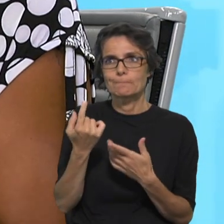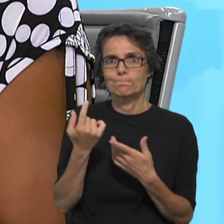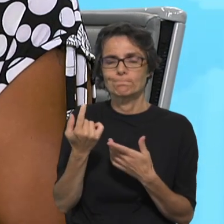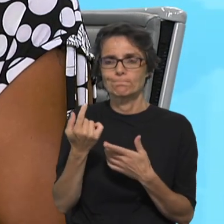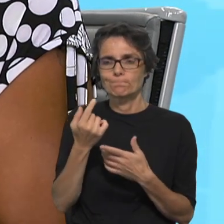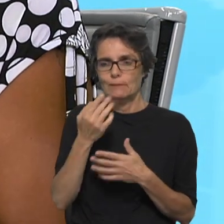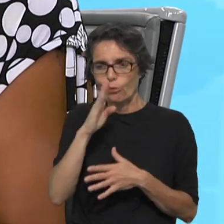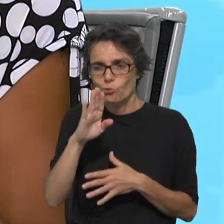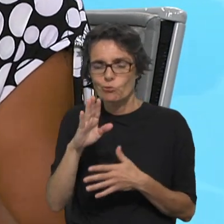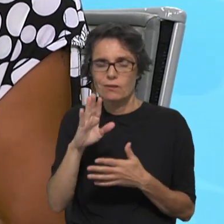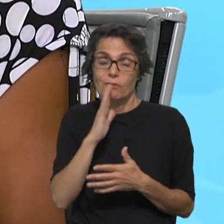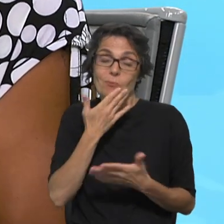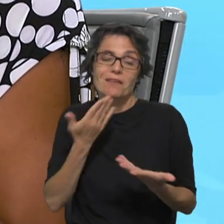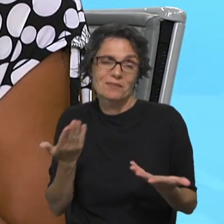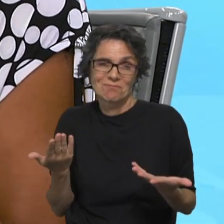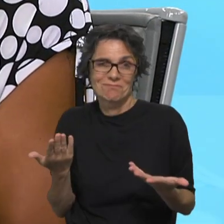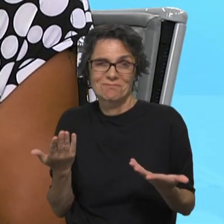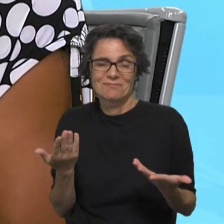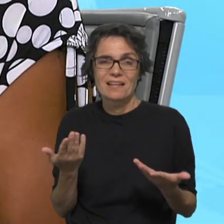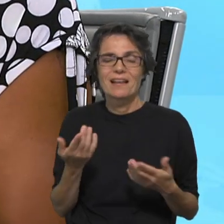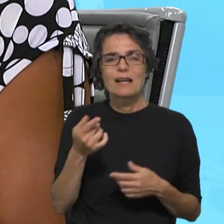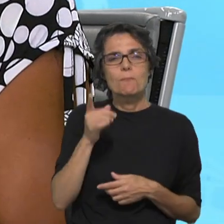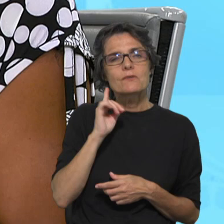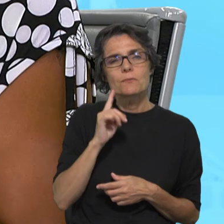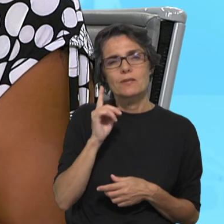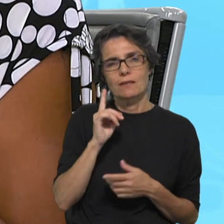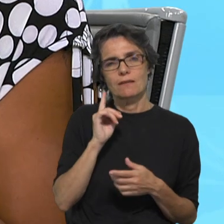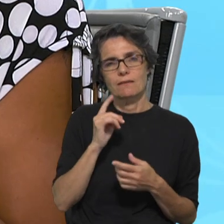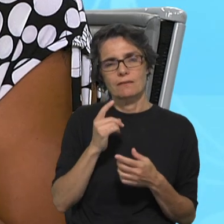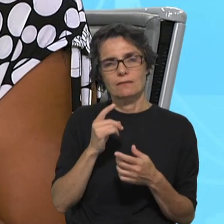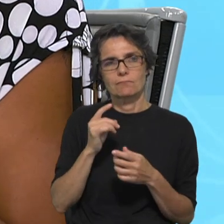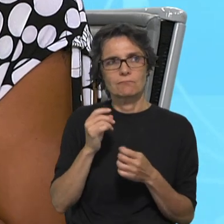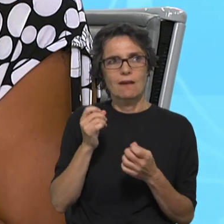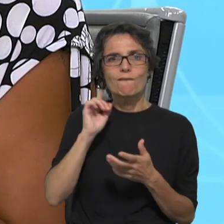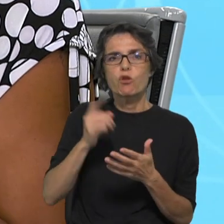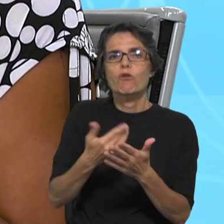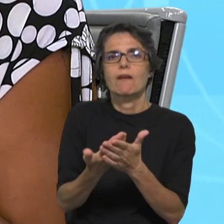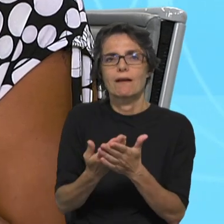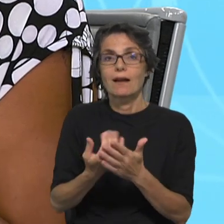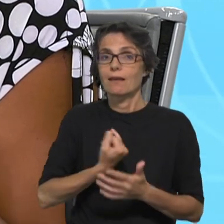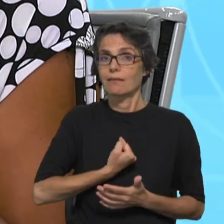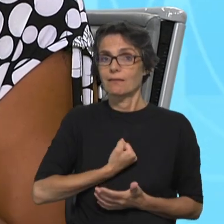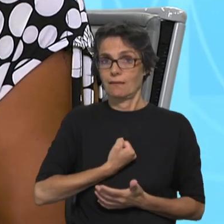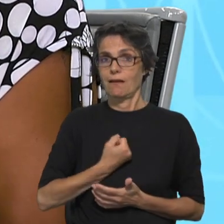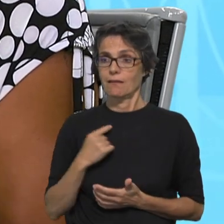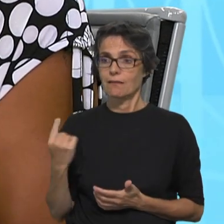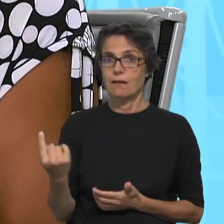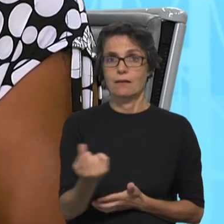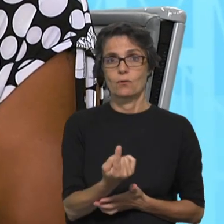ser estudado também e deve ser partilhado e deve ser valorizado. A questão da identidade, quando